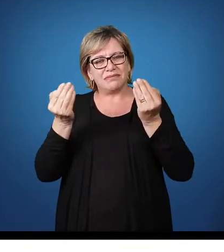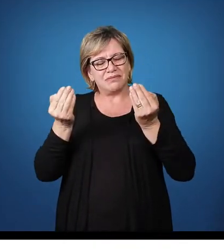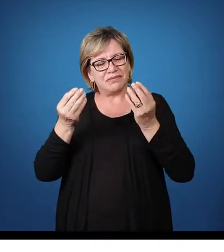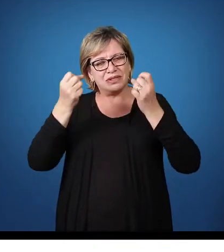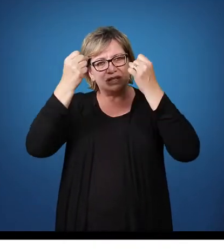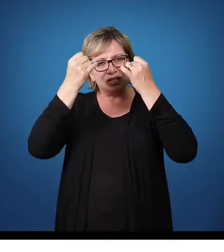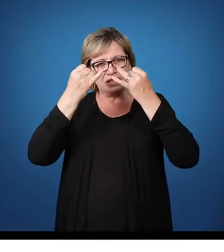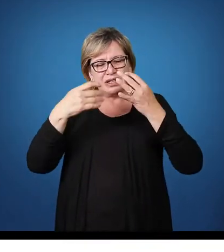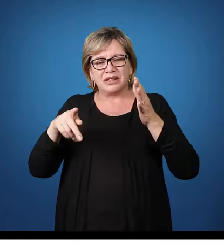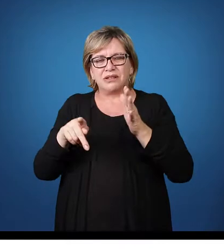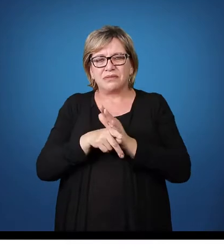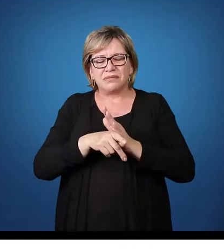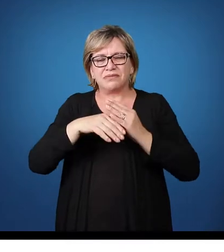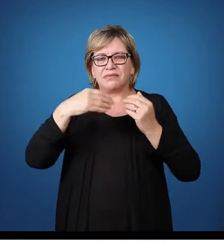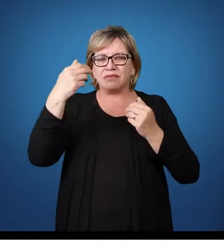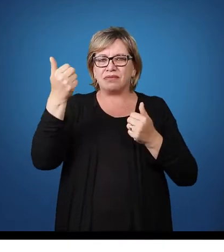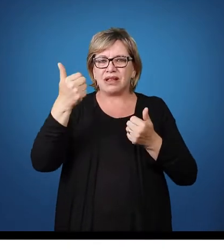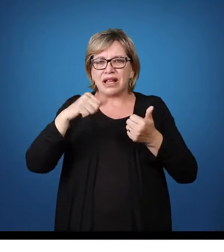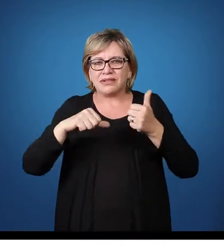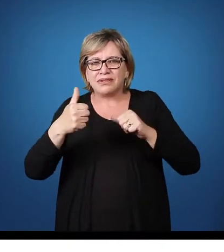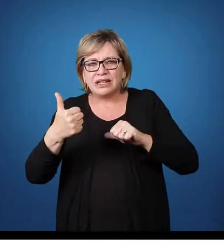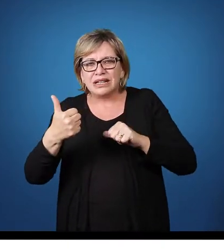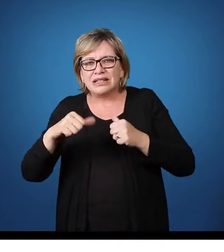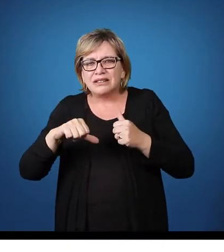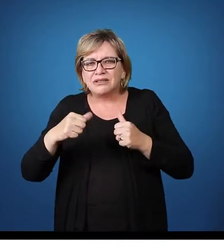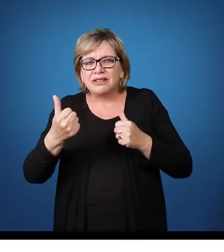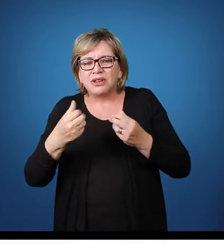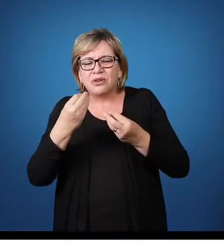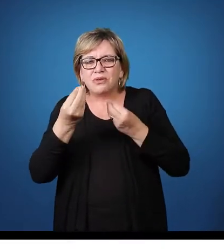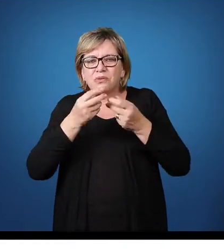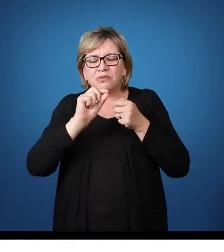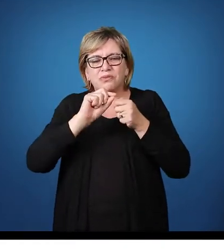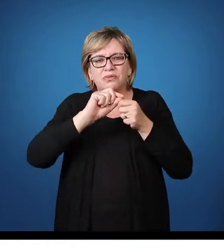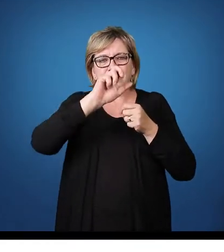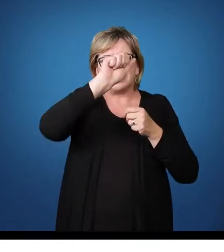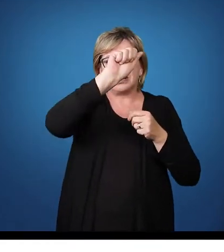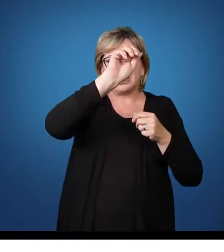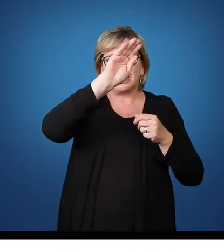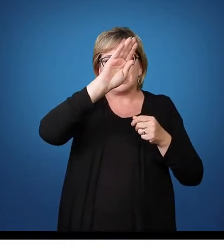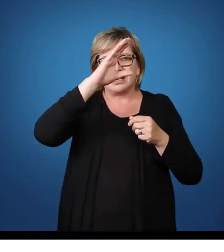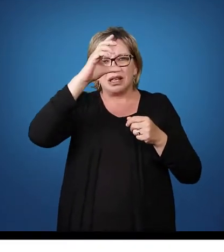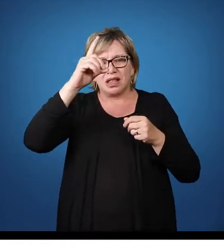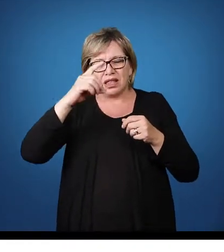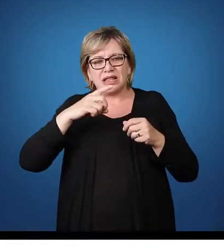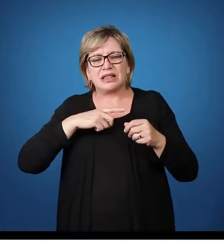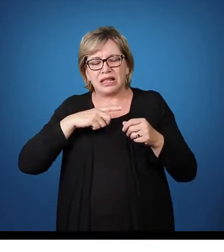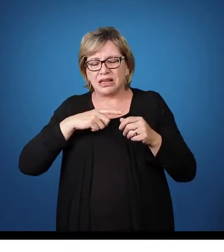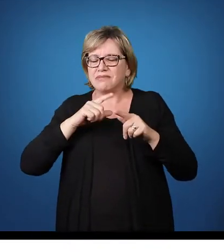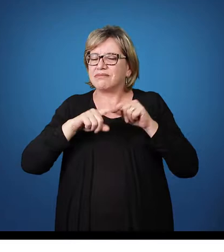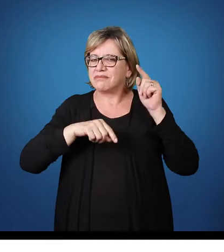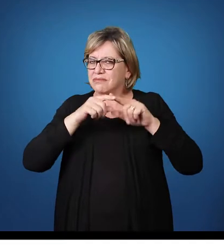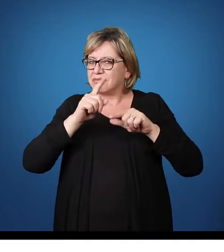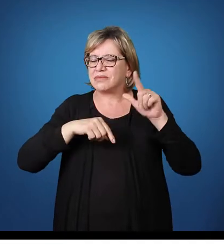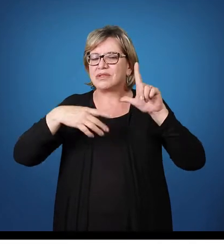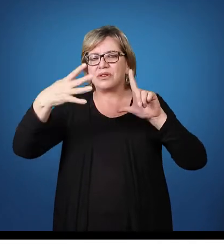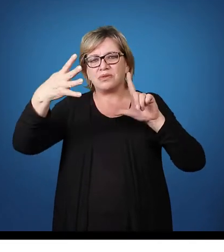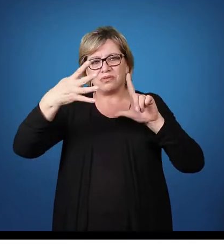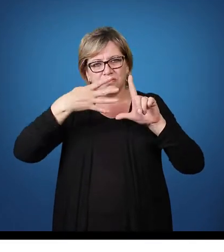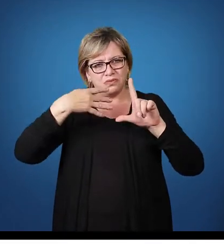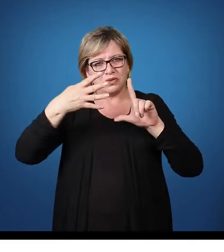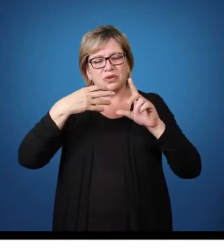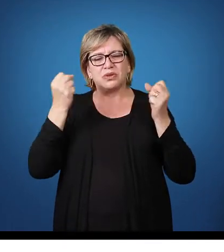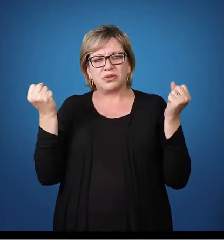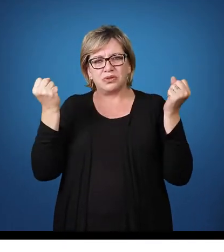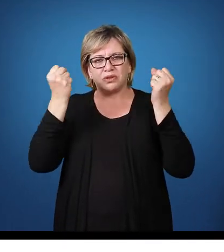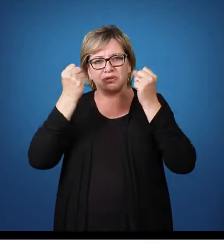diz respeito à avaliação na alfabetização. A partir dos materiais disponibilizados no Moodle, nós pudemos perceber